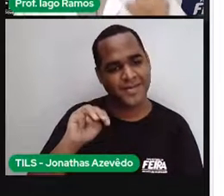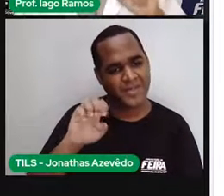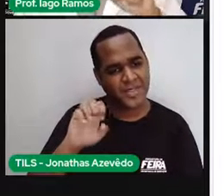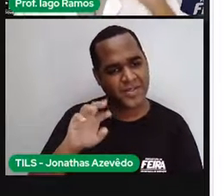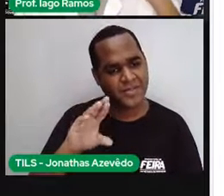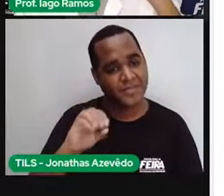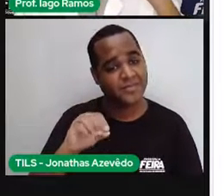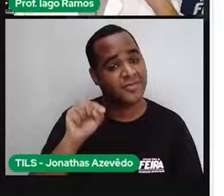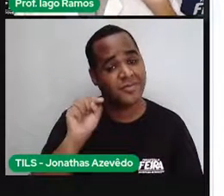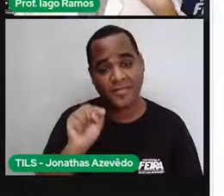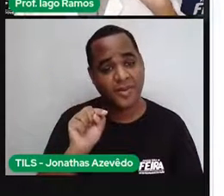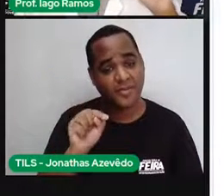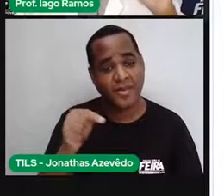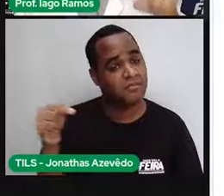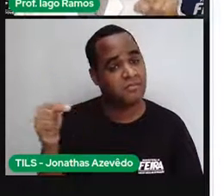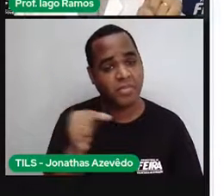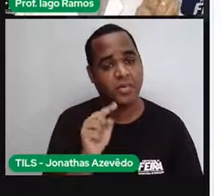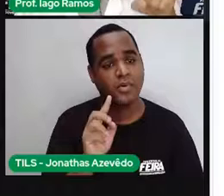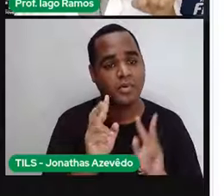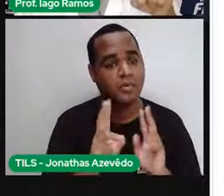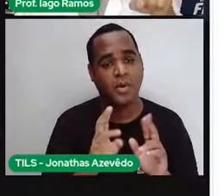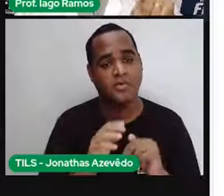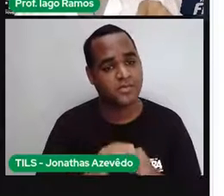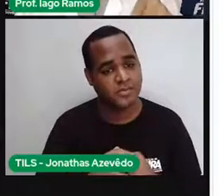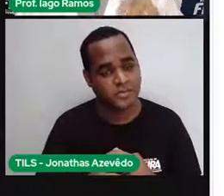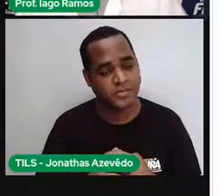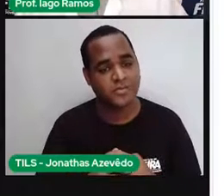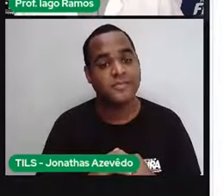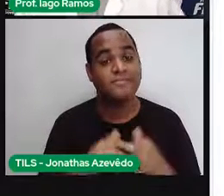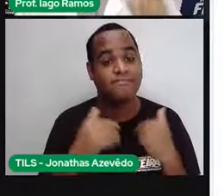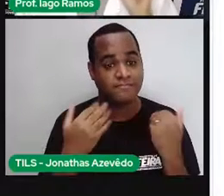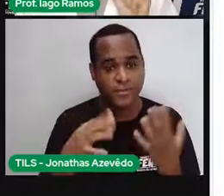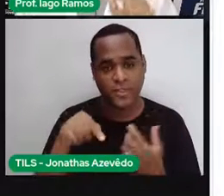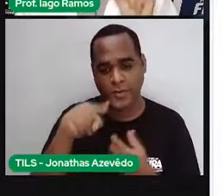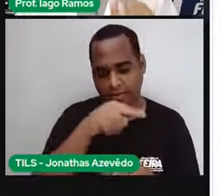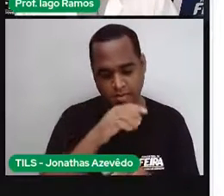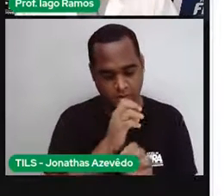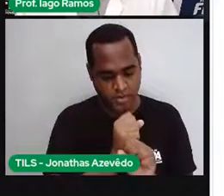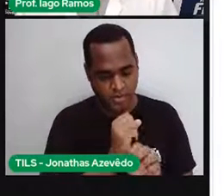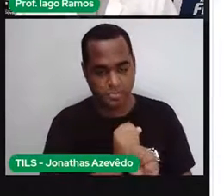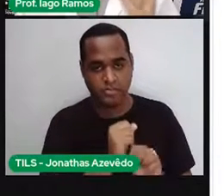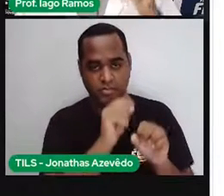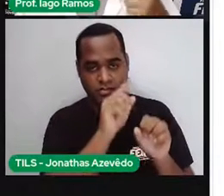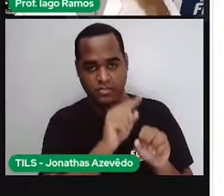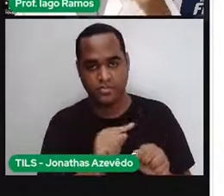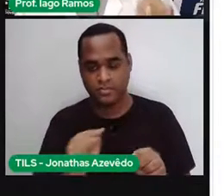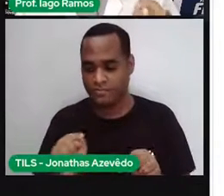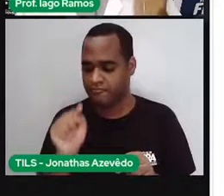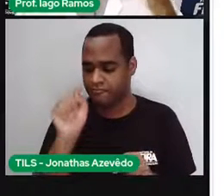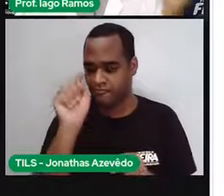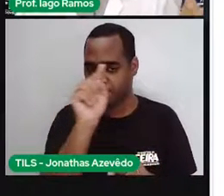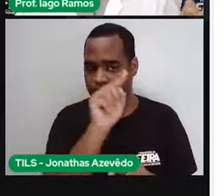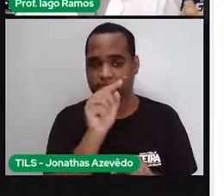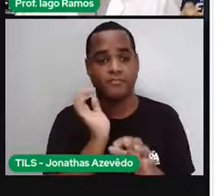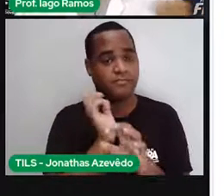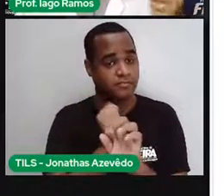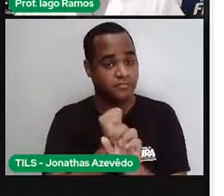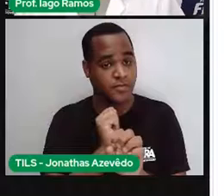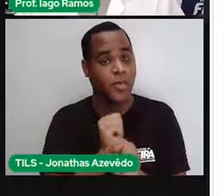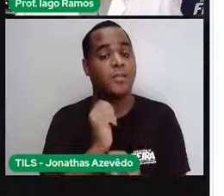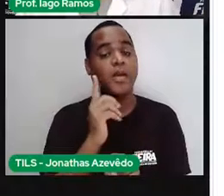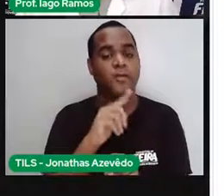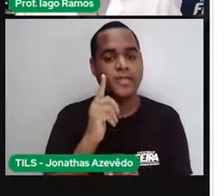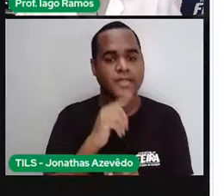Então, se a gente calcular o perímetro aqui, a gente descobre se vai dar para usar